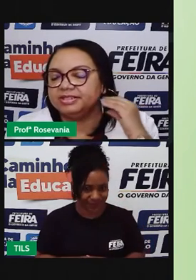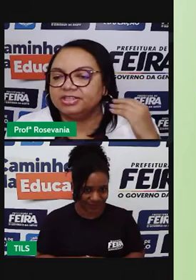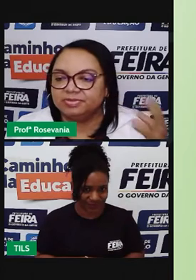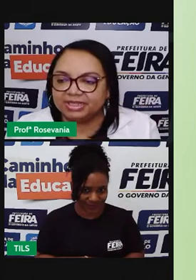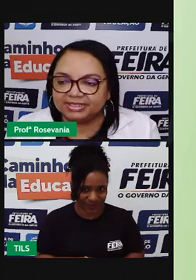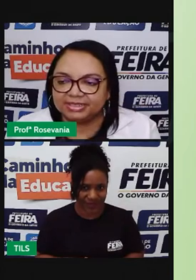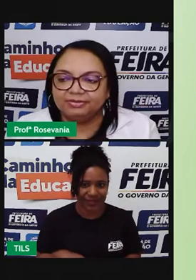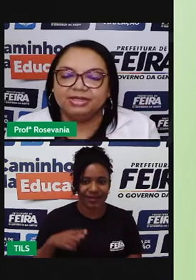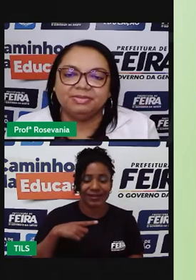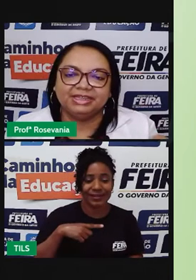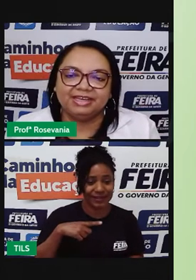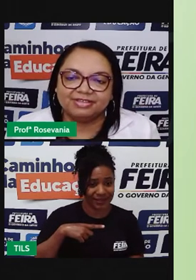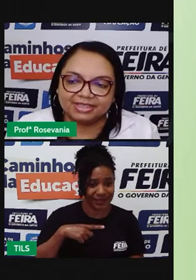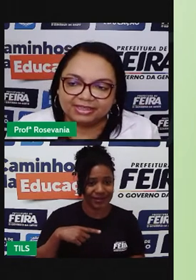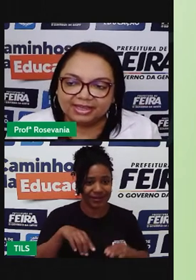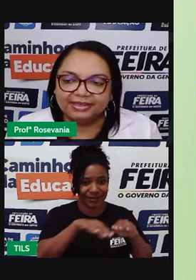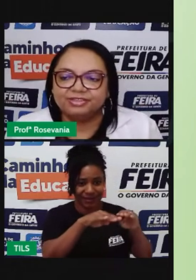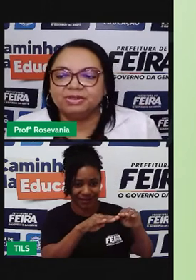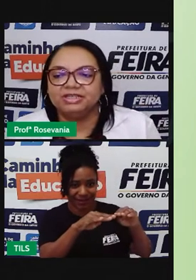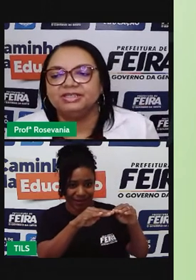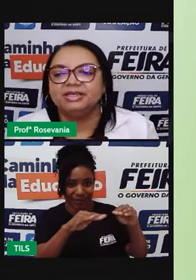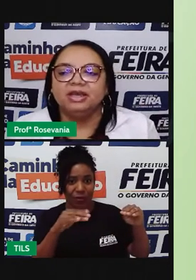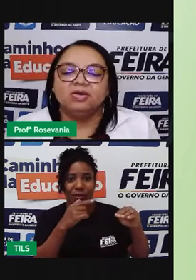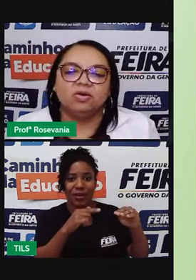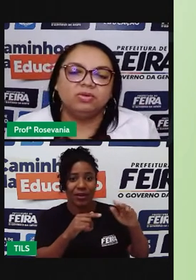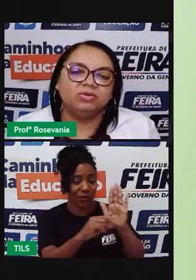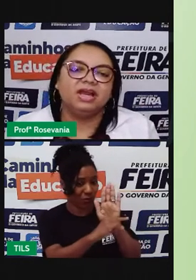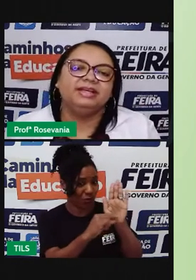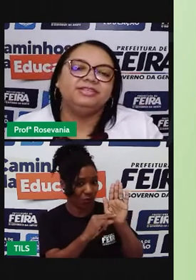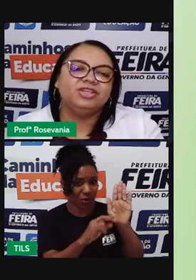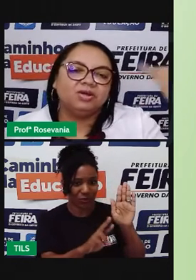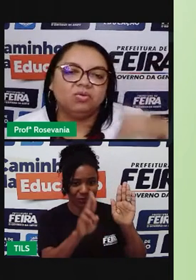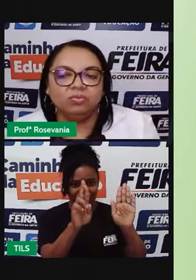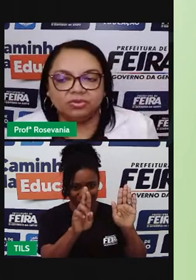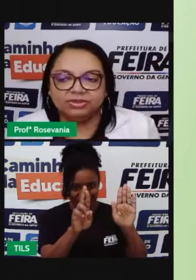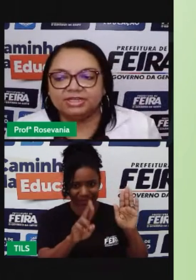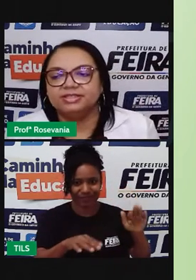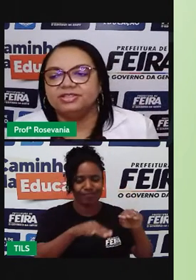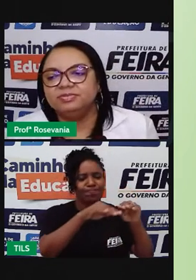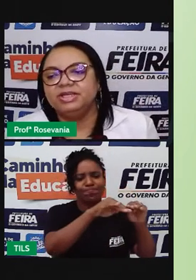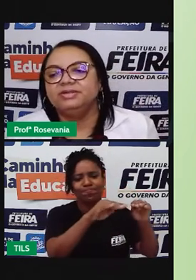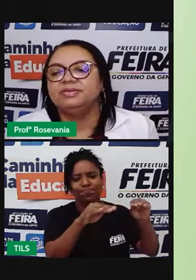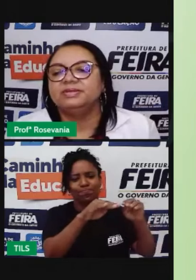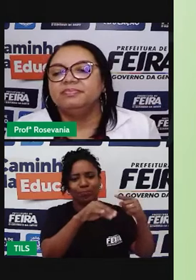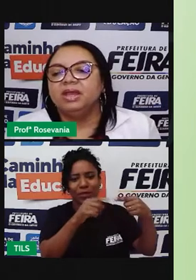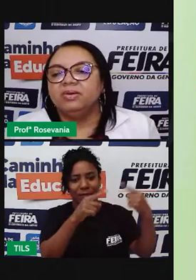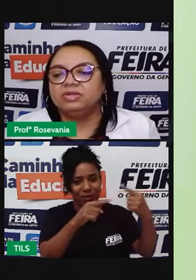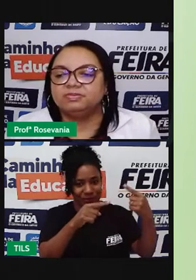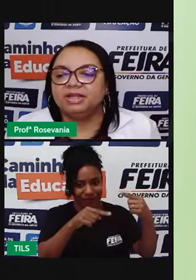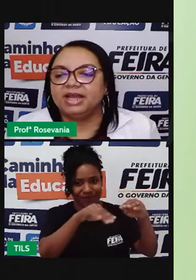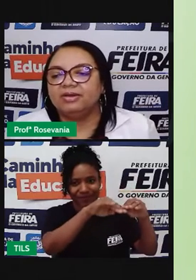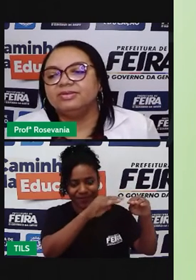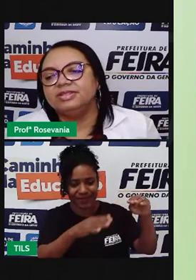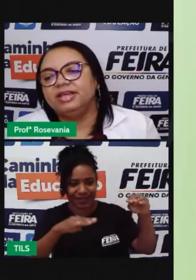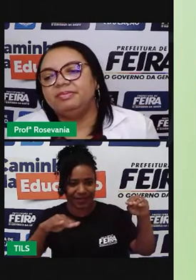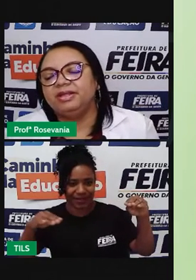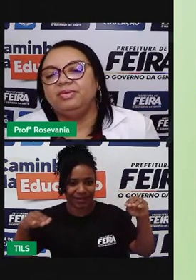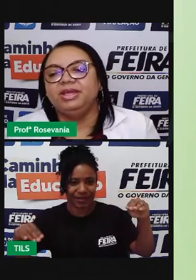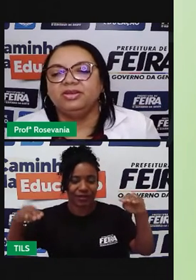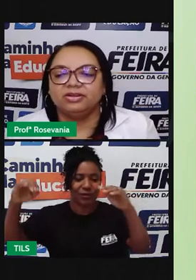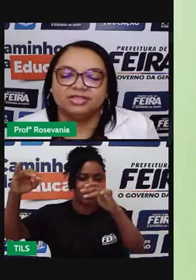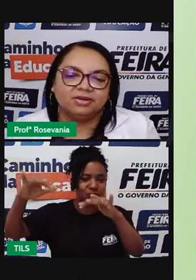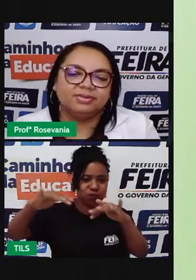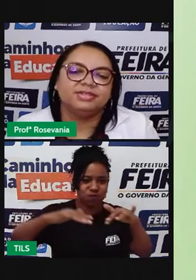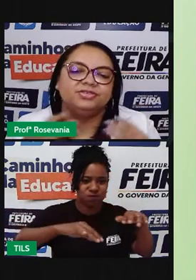predomina a sedimentação, ele manteve essa ideia de planície como lugar de acúmulo, né, de sedimentos. Os planaltos, em que